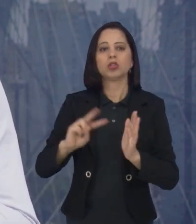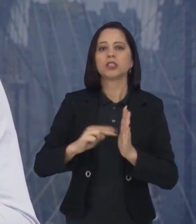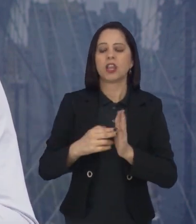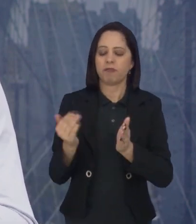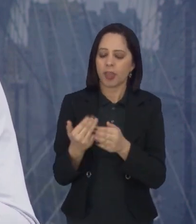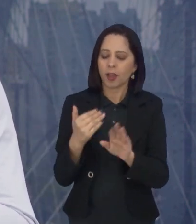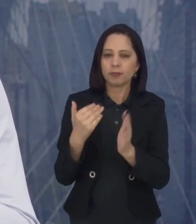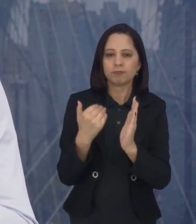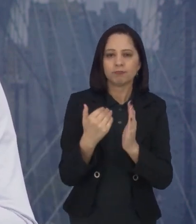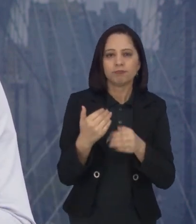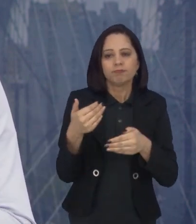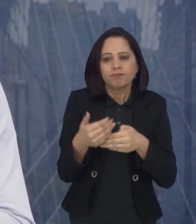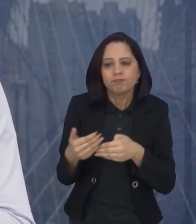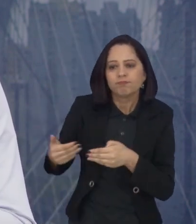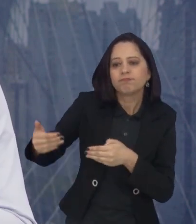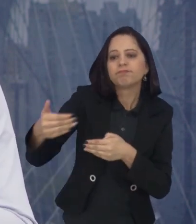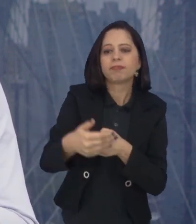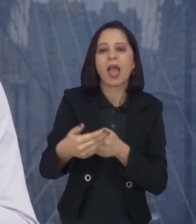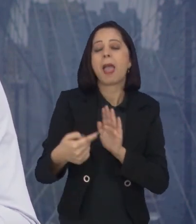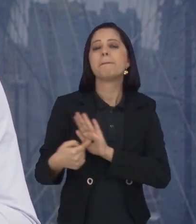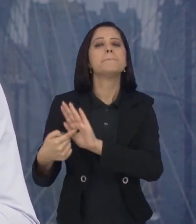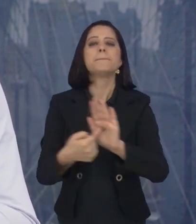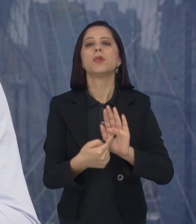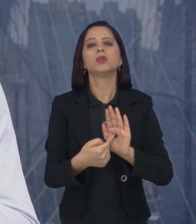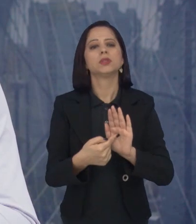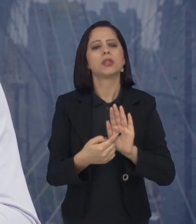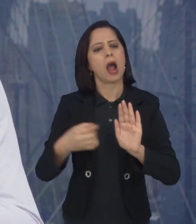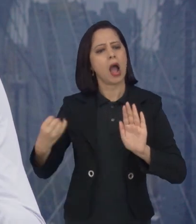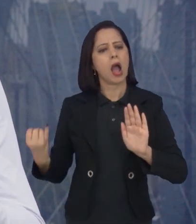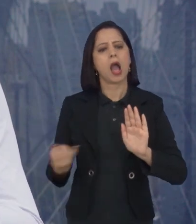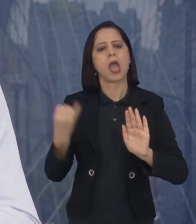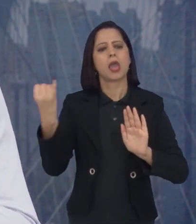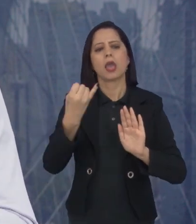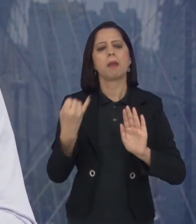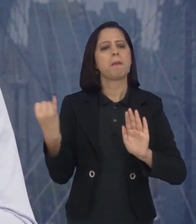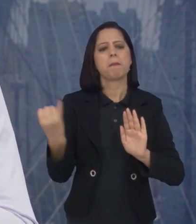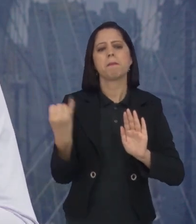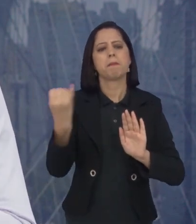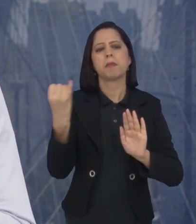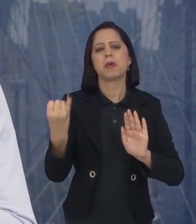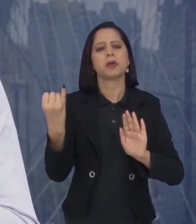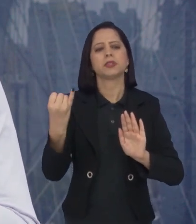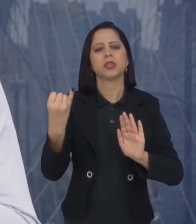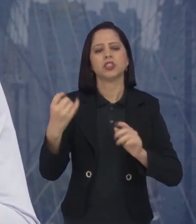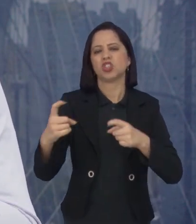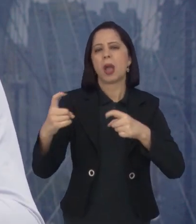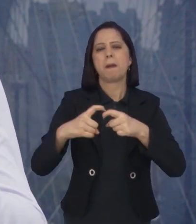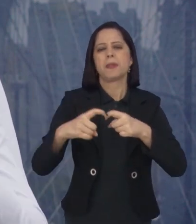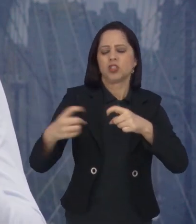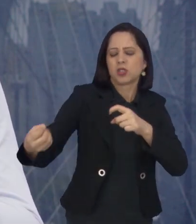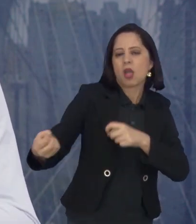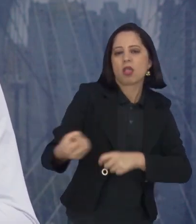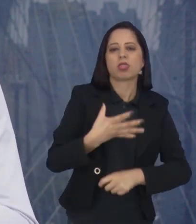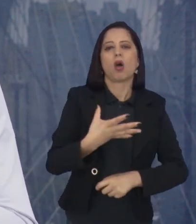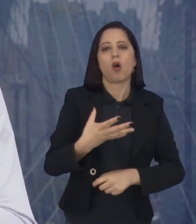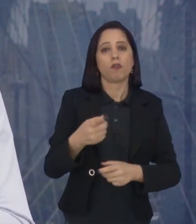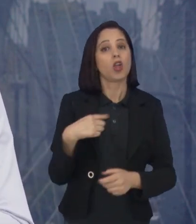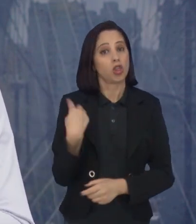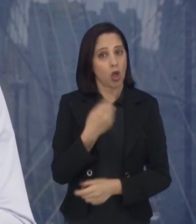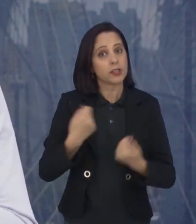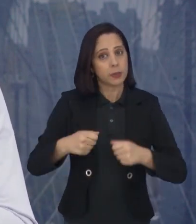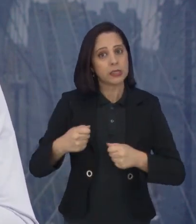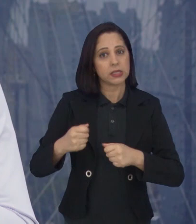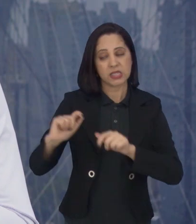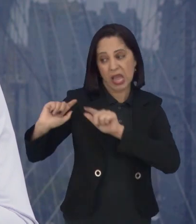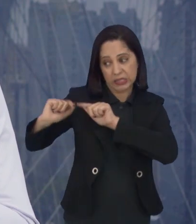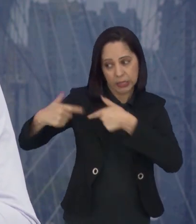que a importância de nós acreditarmos numa medicina, isso é medicina moderna. Precisamos da medicina tradicional, sim,